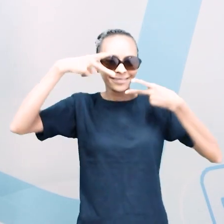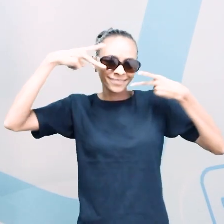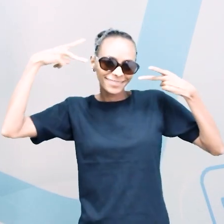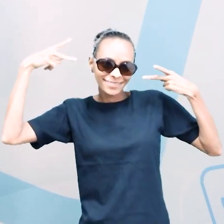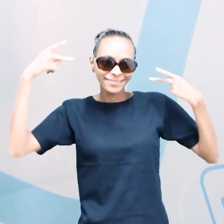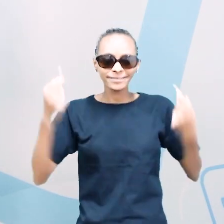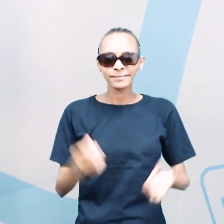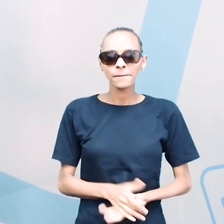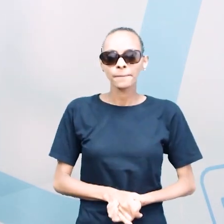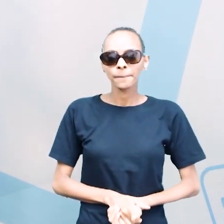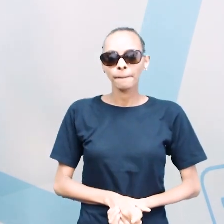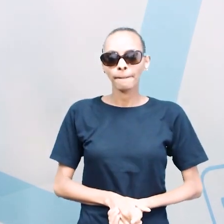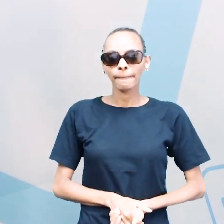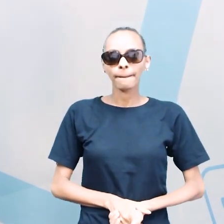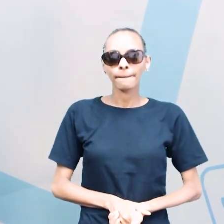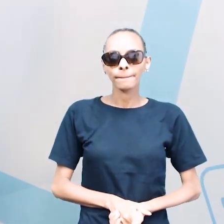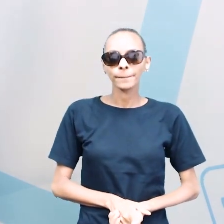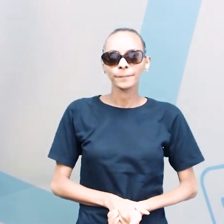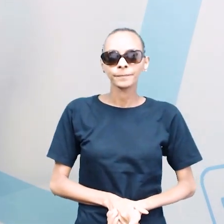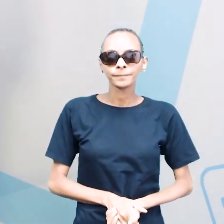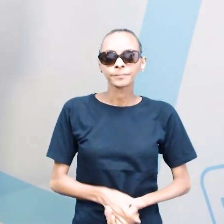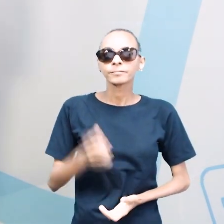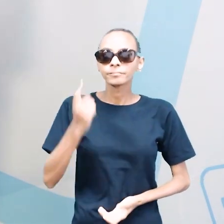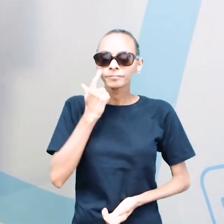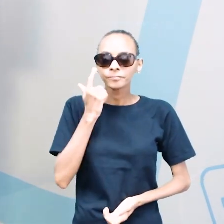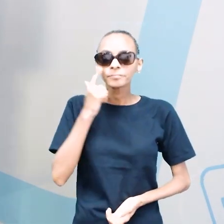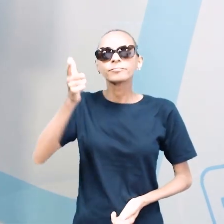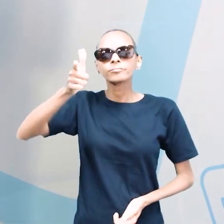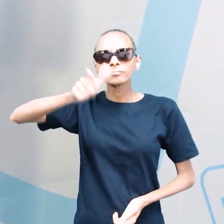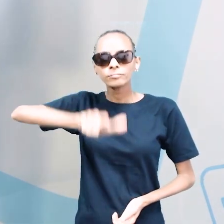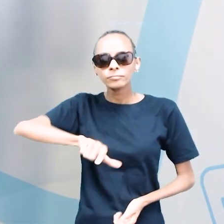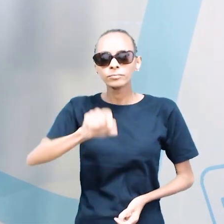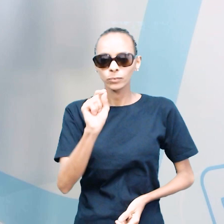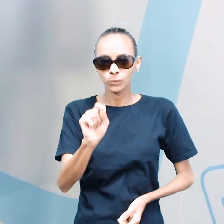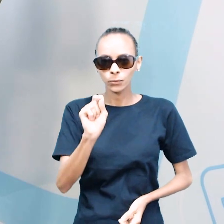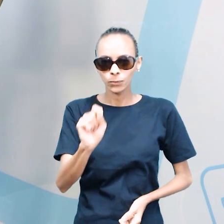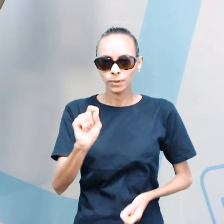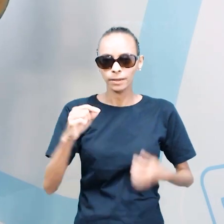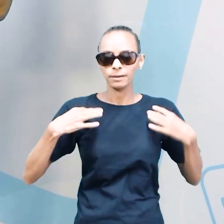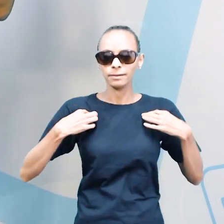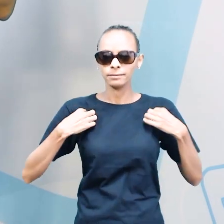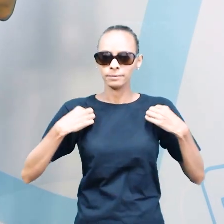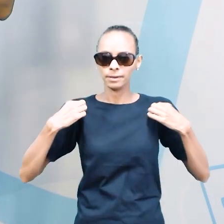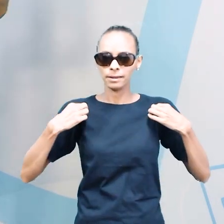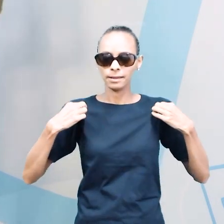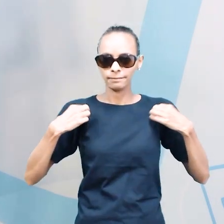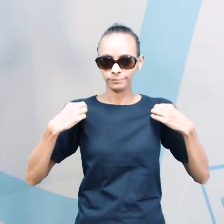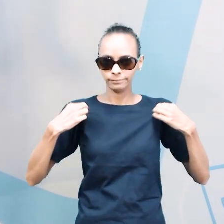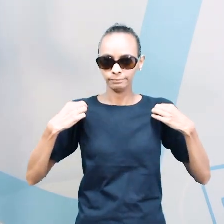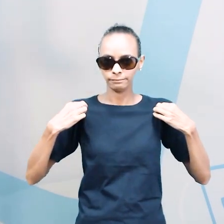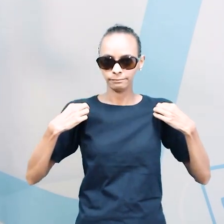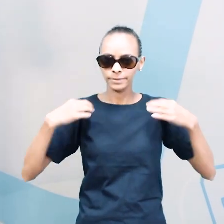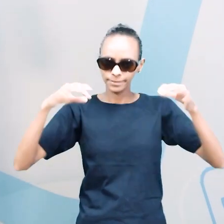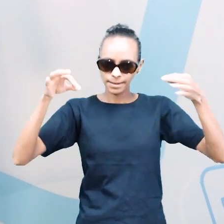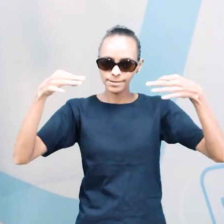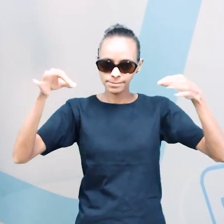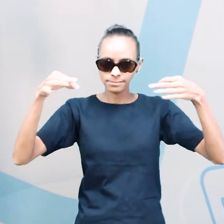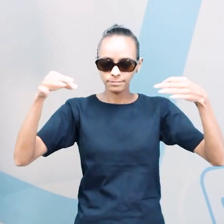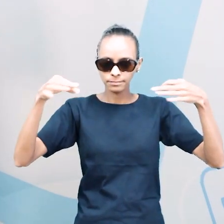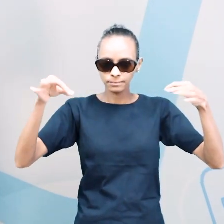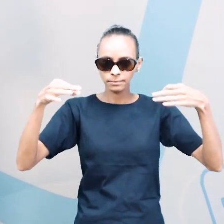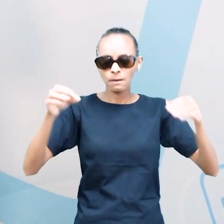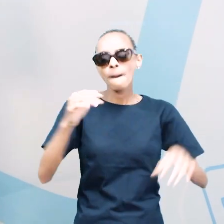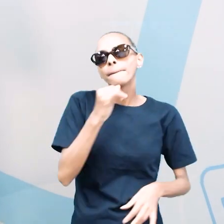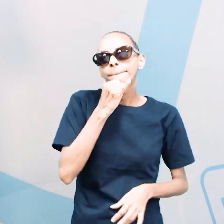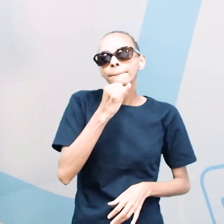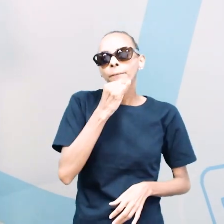Agora vamos dar uma olhada em fabric, que quer dizer tecido. Por exemplo,